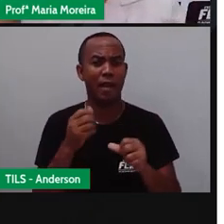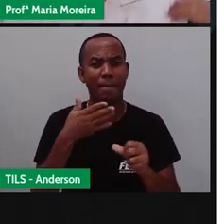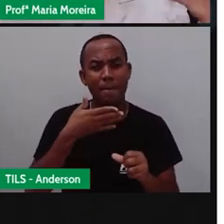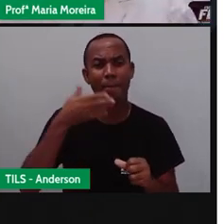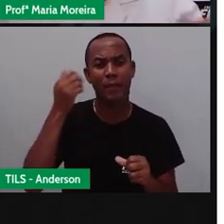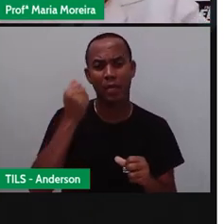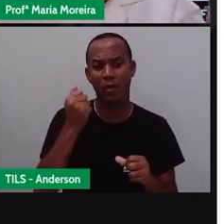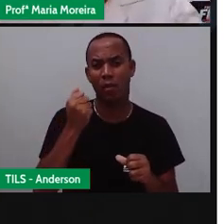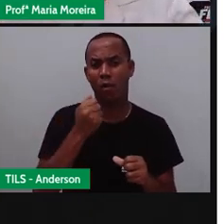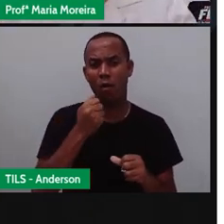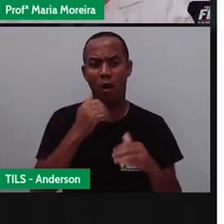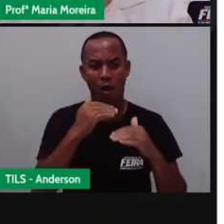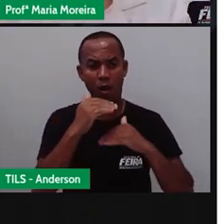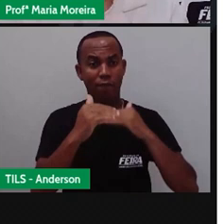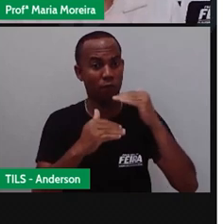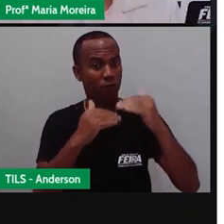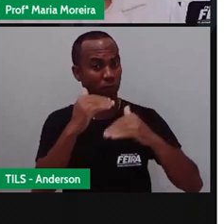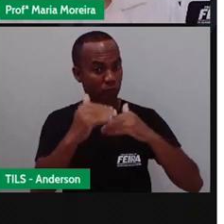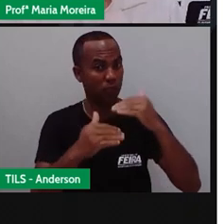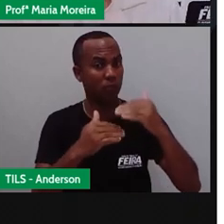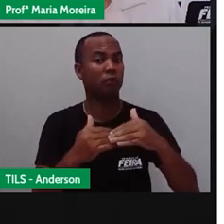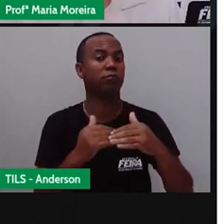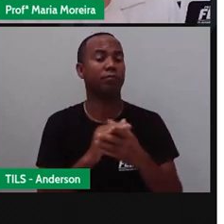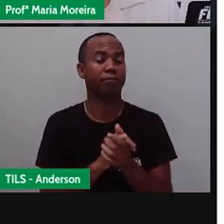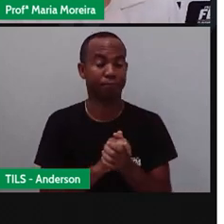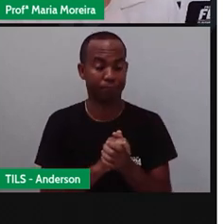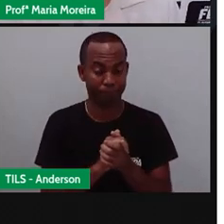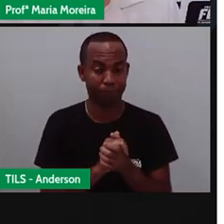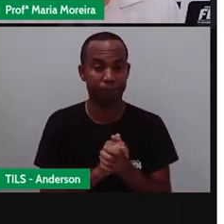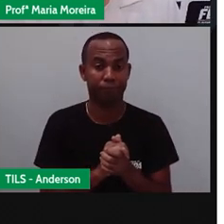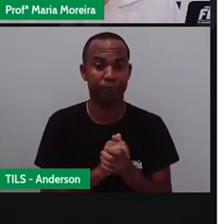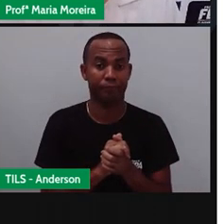mais e mais e mais rápida, tá?